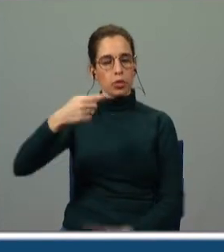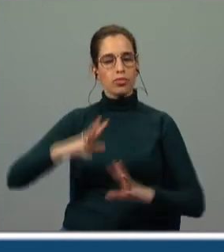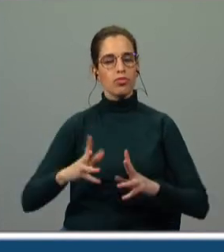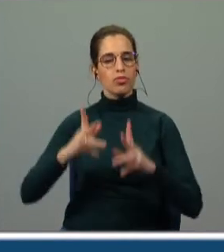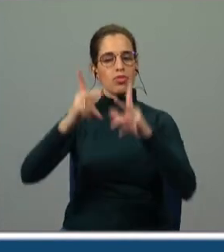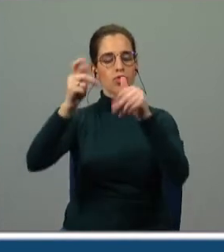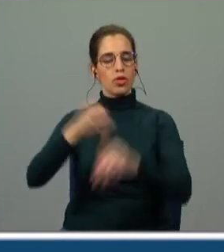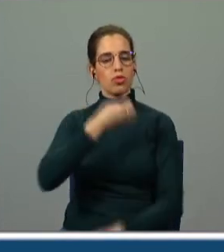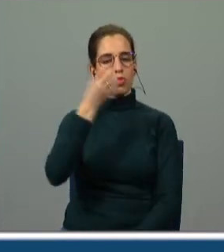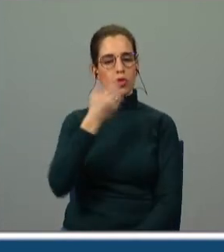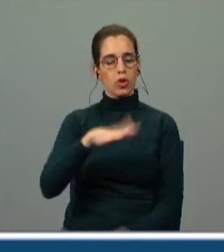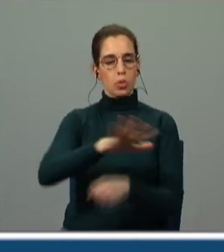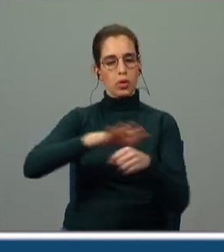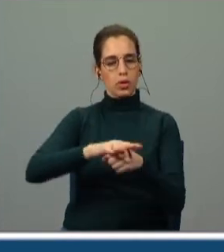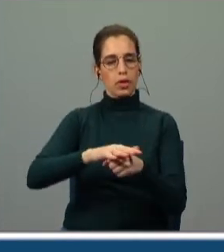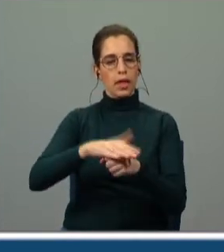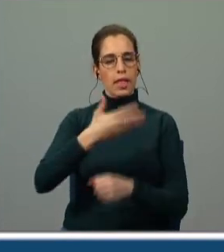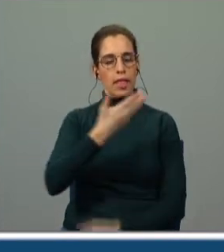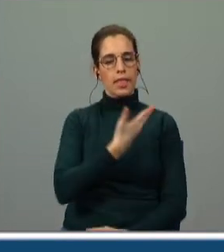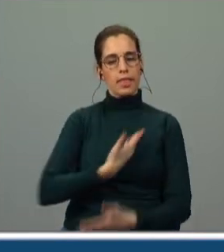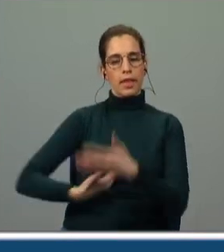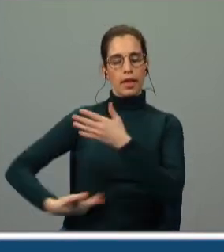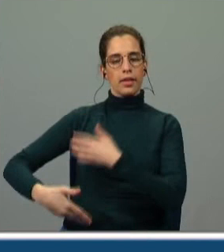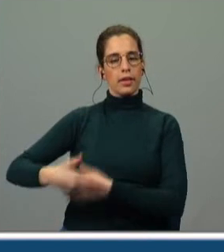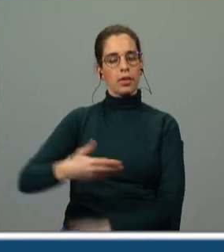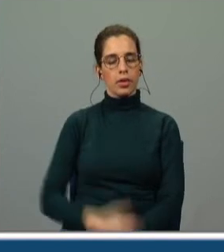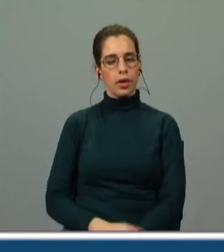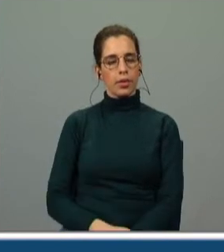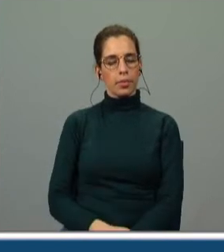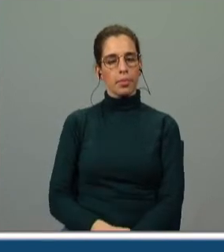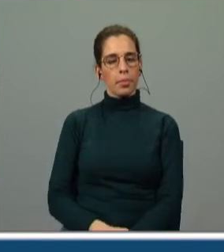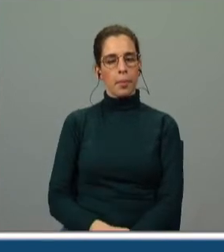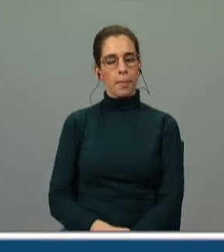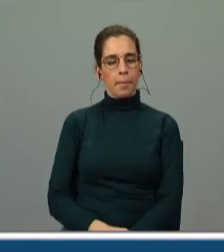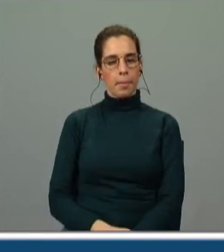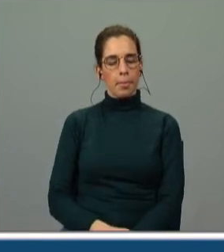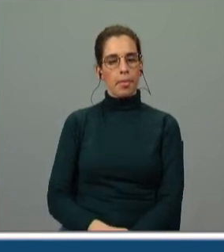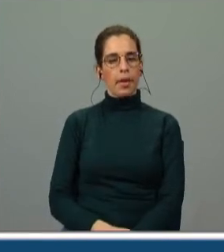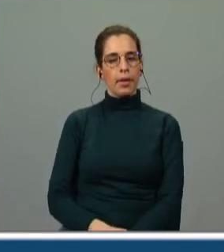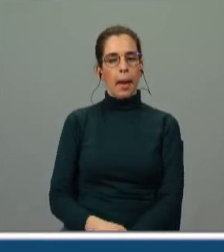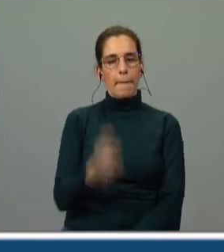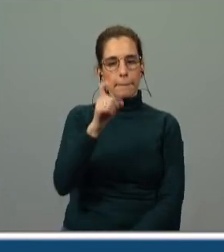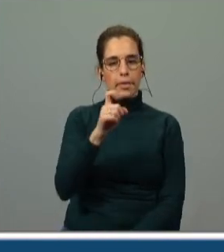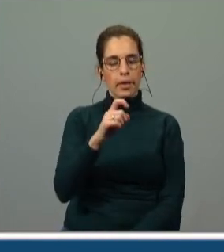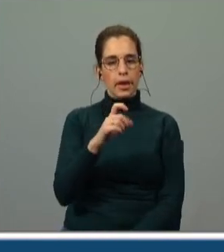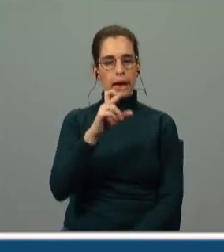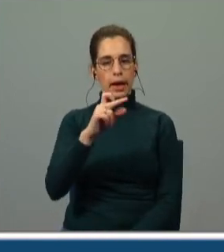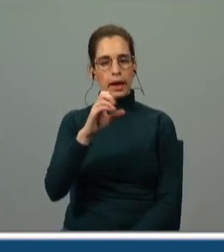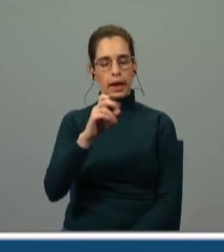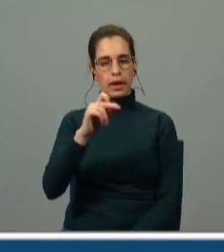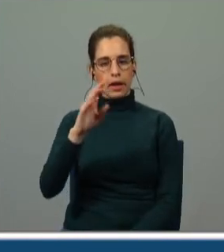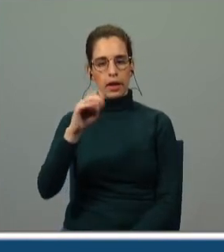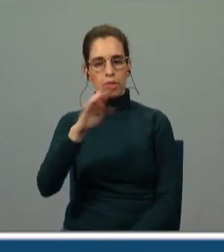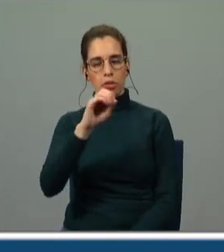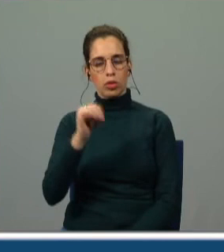antiguidade clássica assim contra Inês os brutos matadores portanto a crueldade dos carrascos perante a fragilidade de